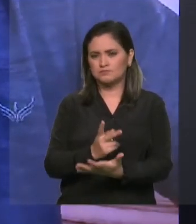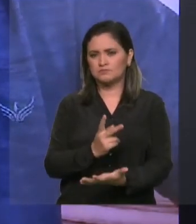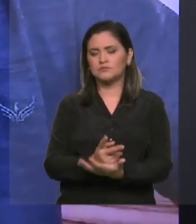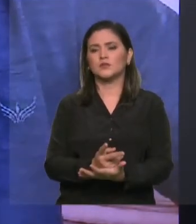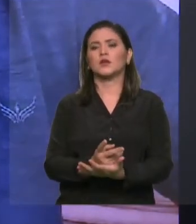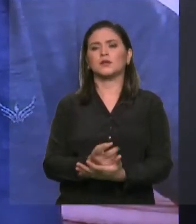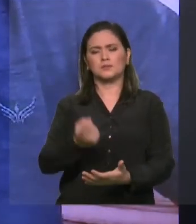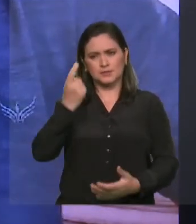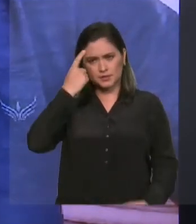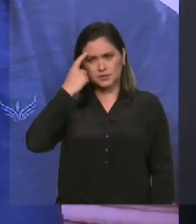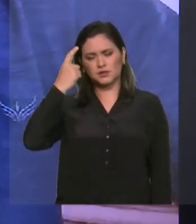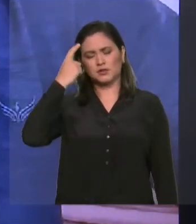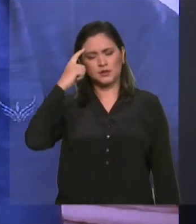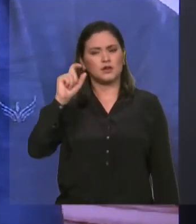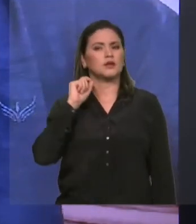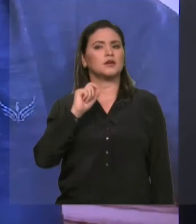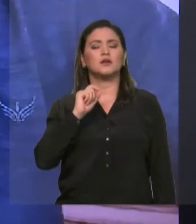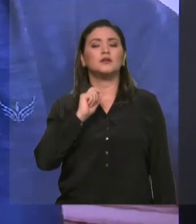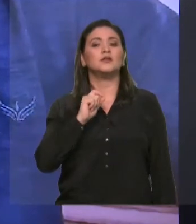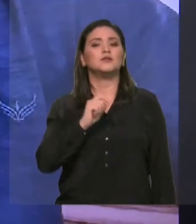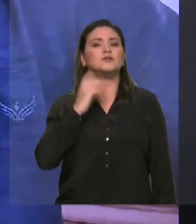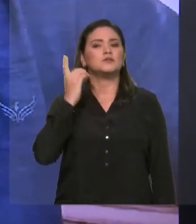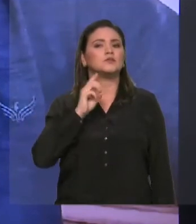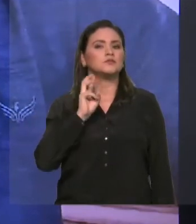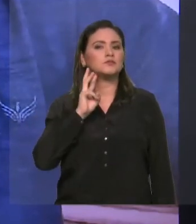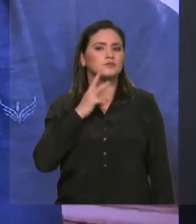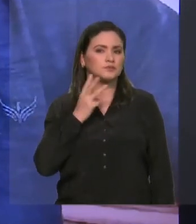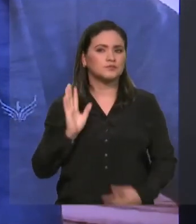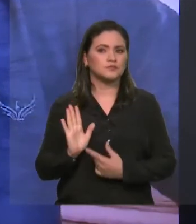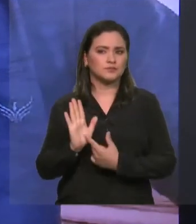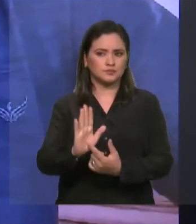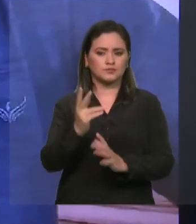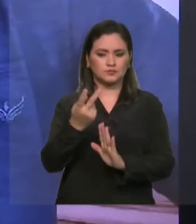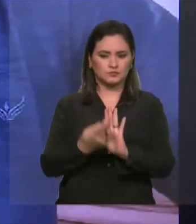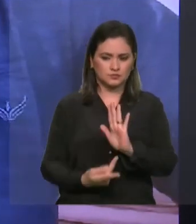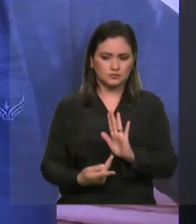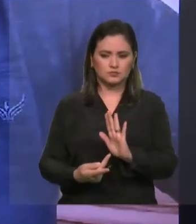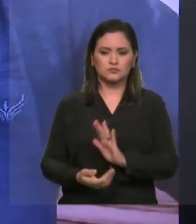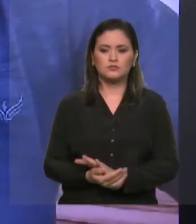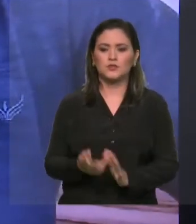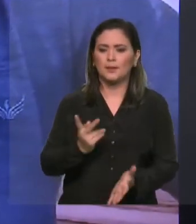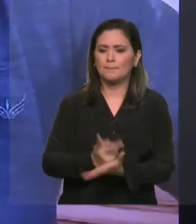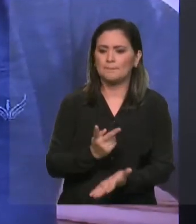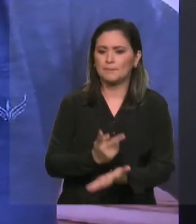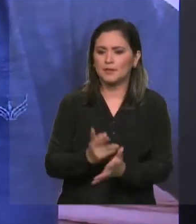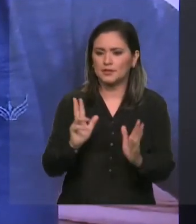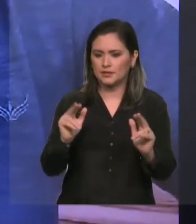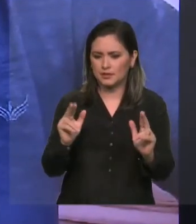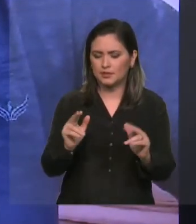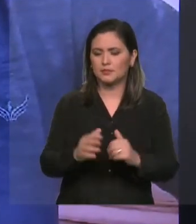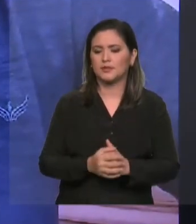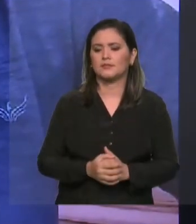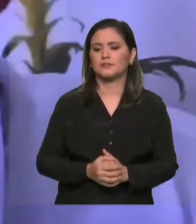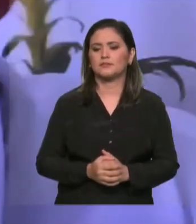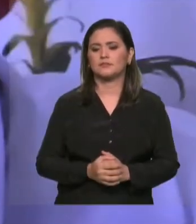que apresentou o projeto tratando da mesma matéria, o projeto que